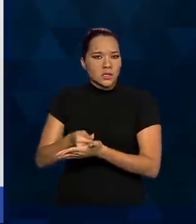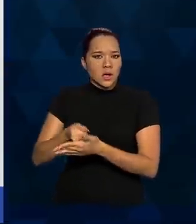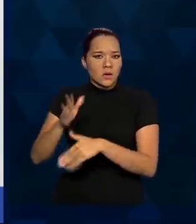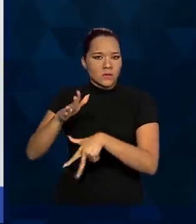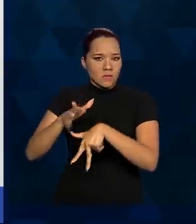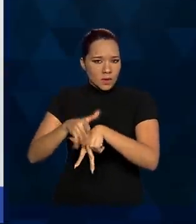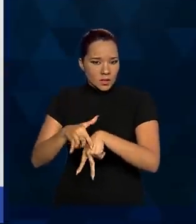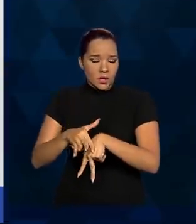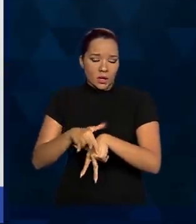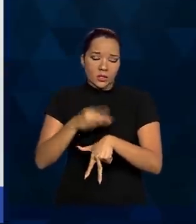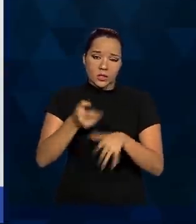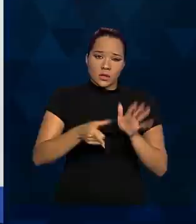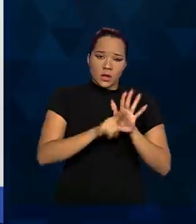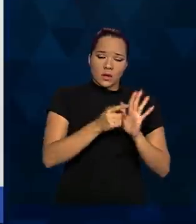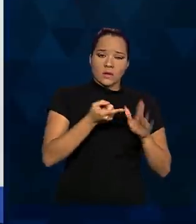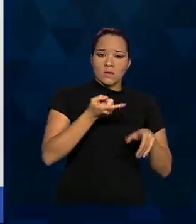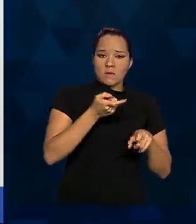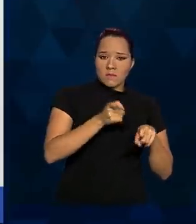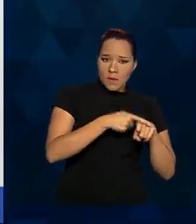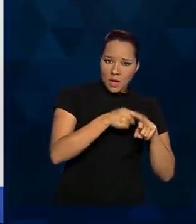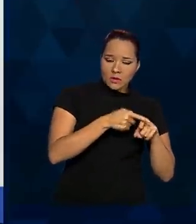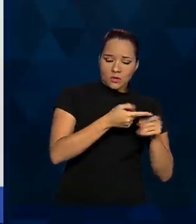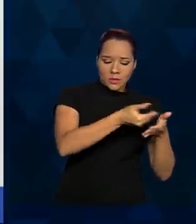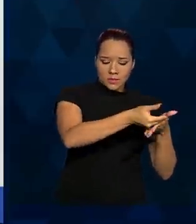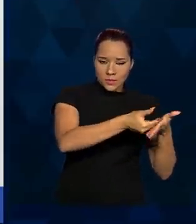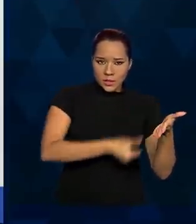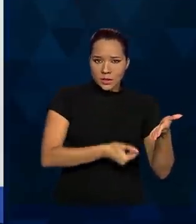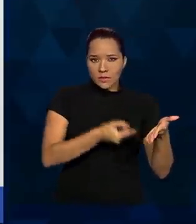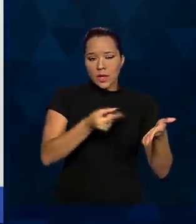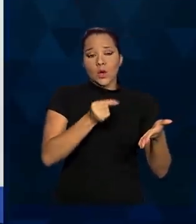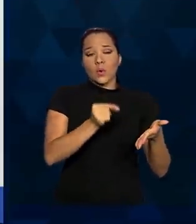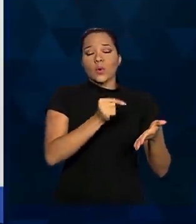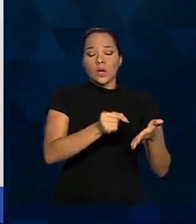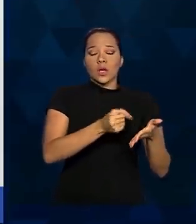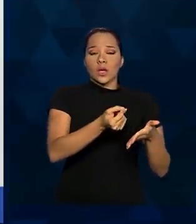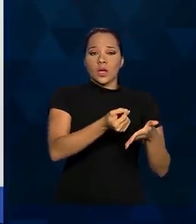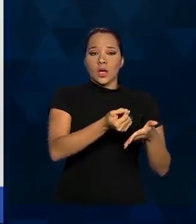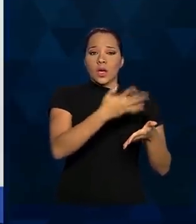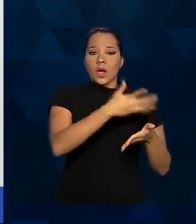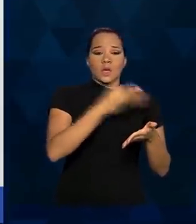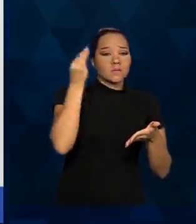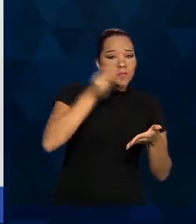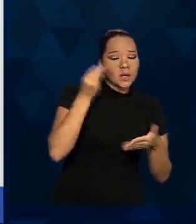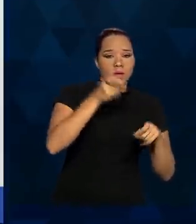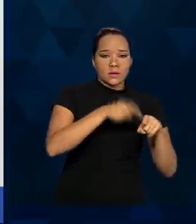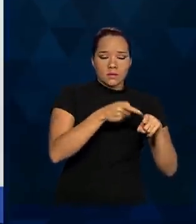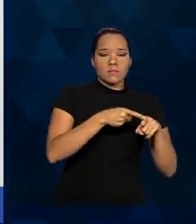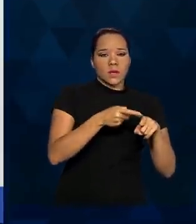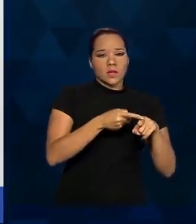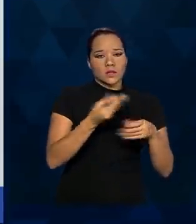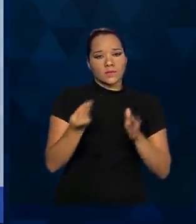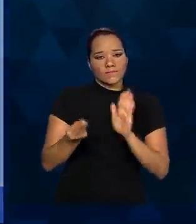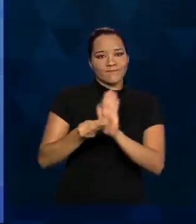prerrogativa dos médicos em prescrever aquilo que a arte clínica lhes impõe.